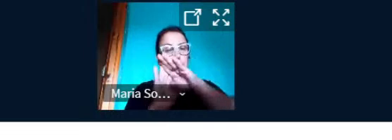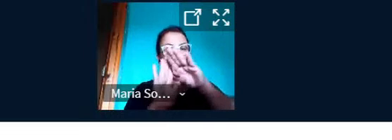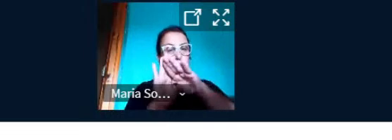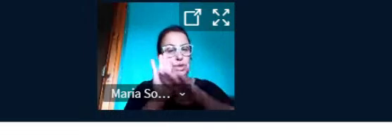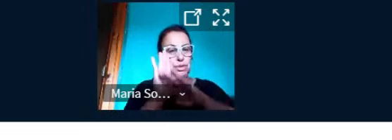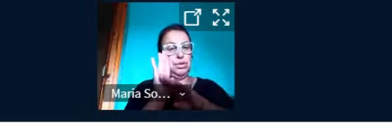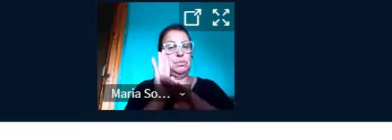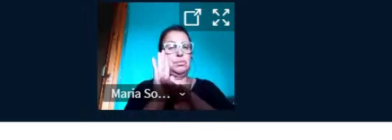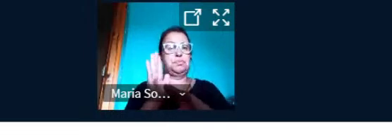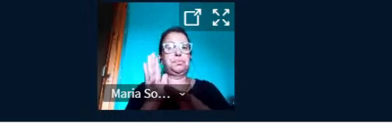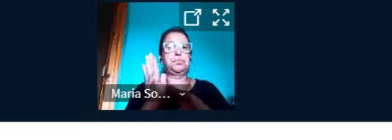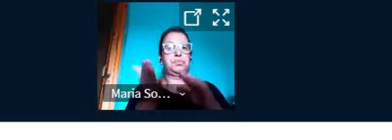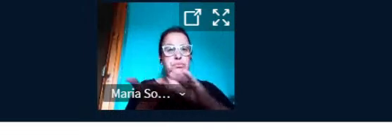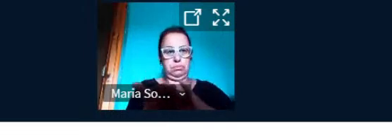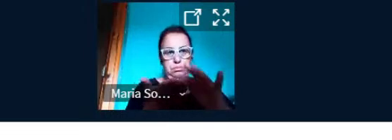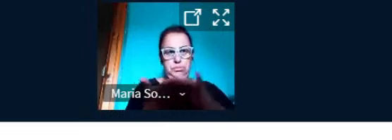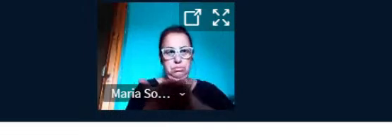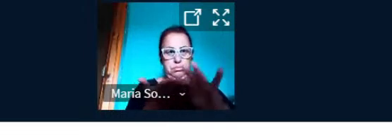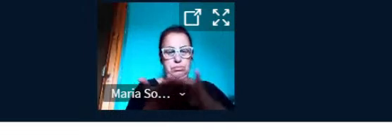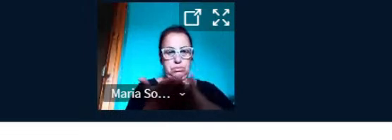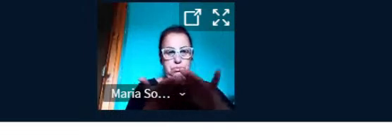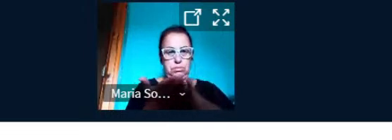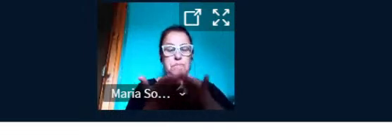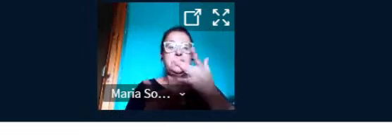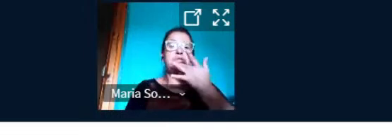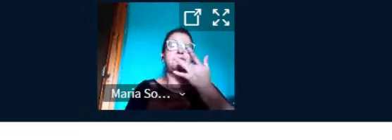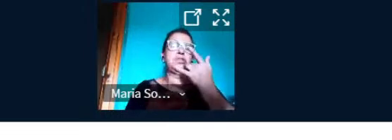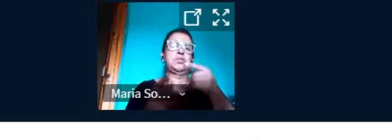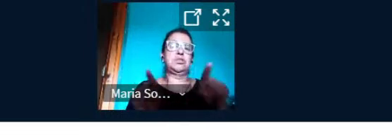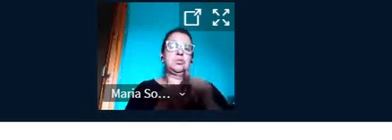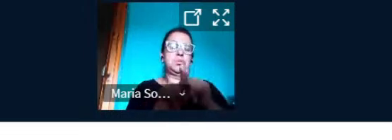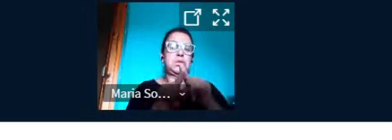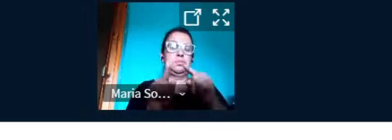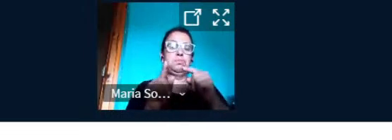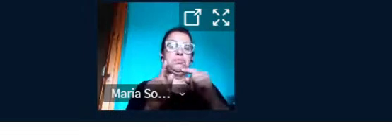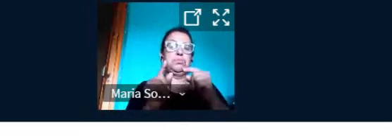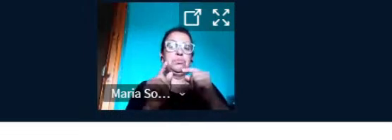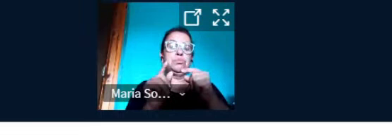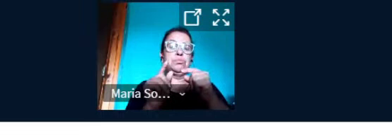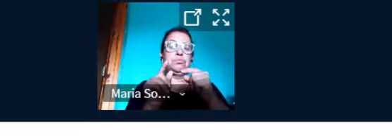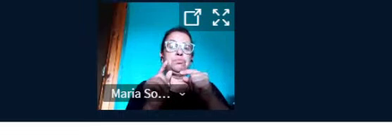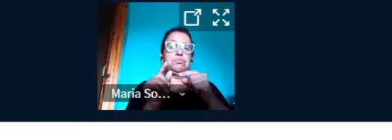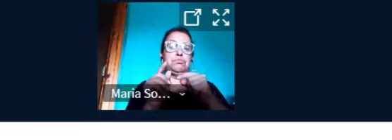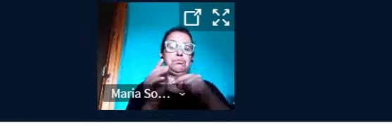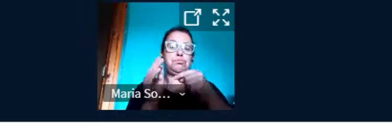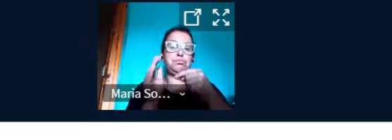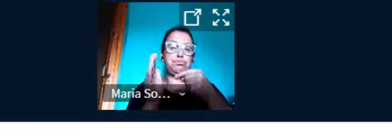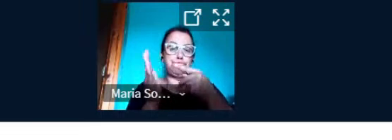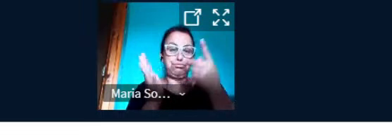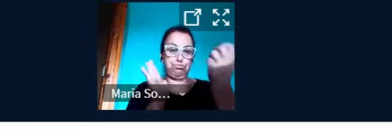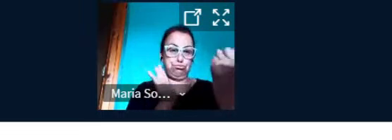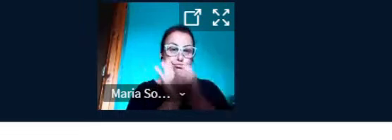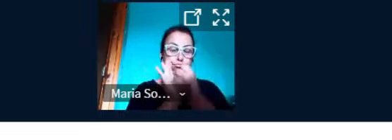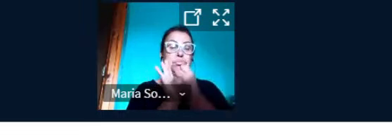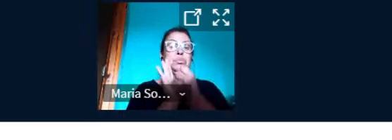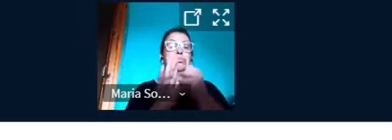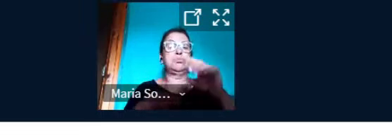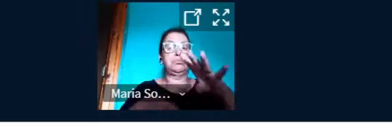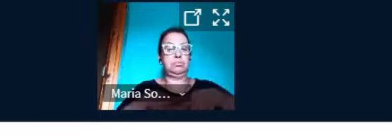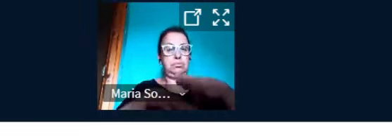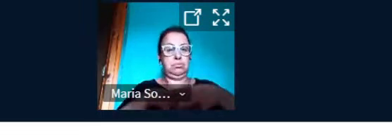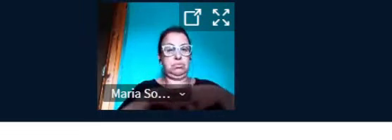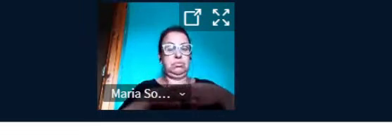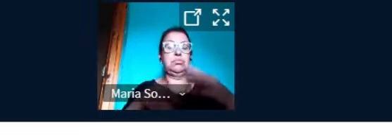utilizando símbolos matemáticos. É disponibilizado na internet um arquivo que contém a escrita braile de alguns destes símbolos.